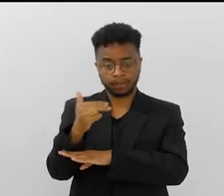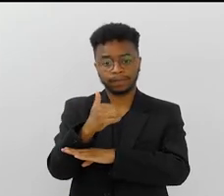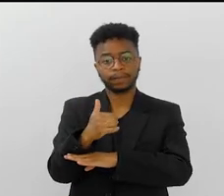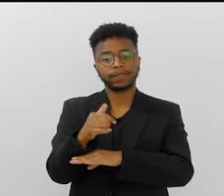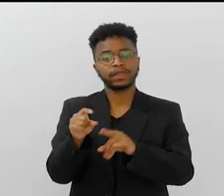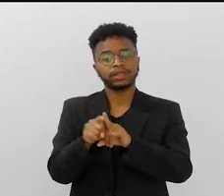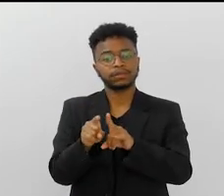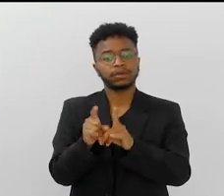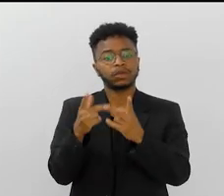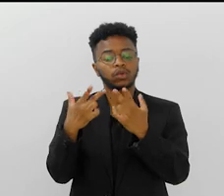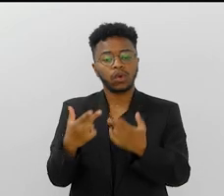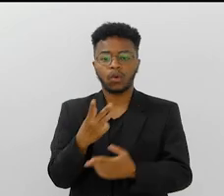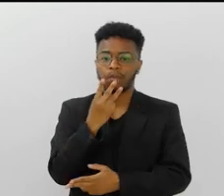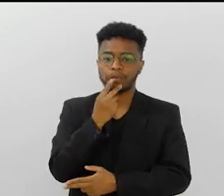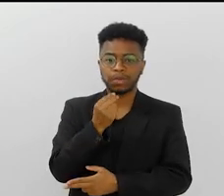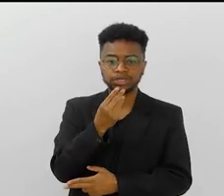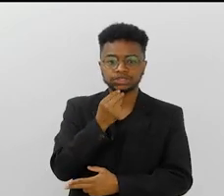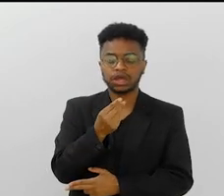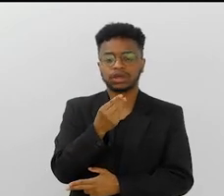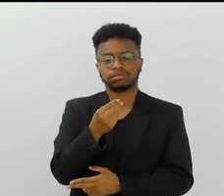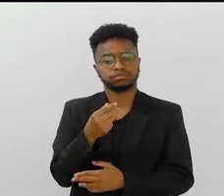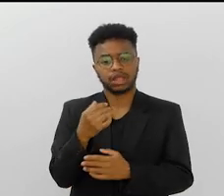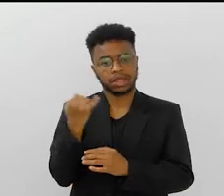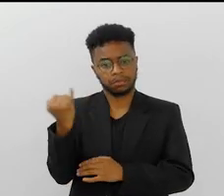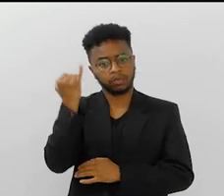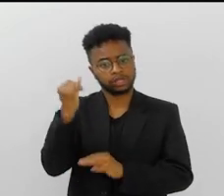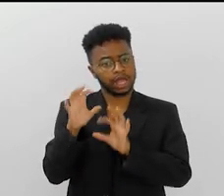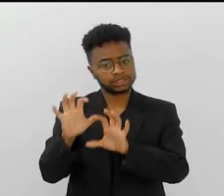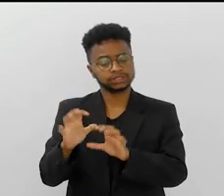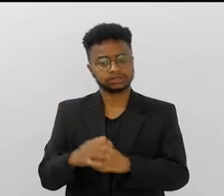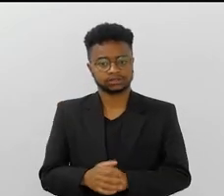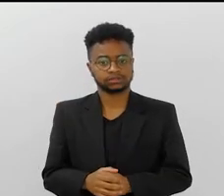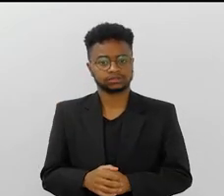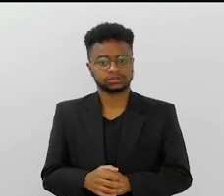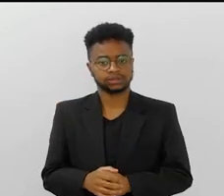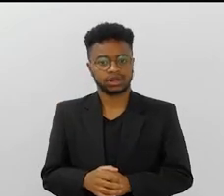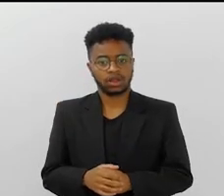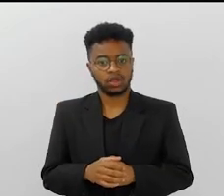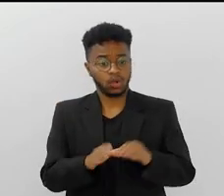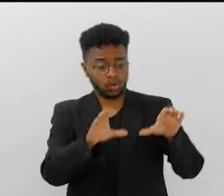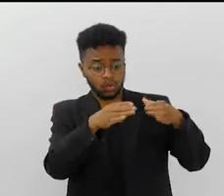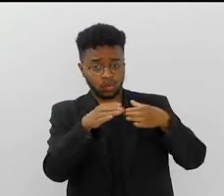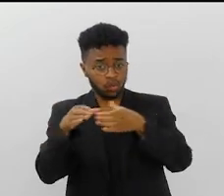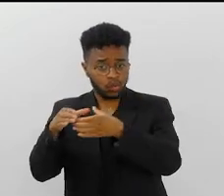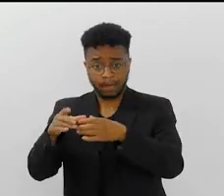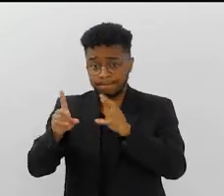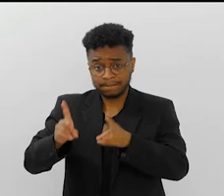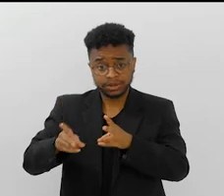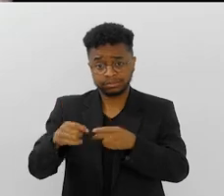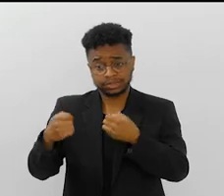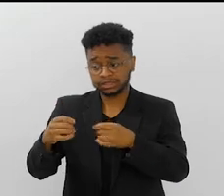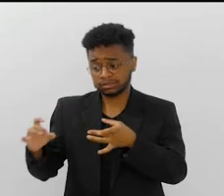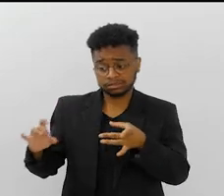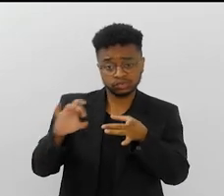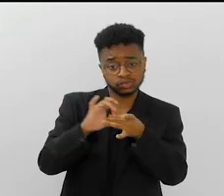tamanho do... Sei lá, do Machado de Assis. É desse tamanho. É nessa prateleira que o Joãozinho 30 tem que estar e que não